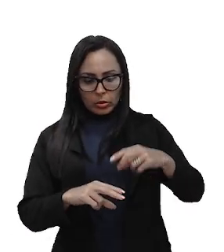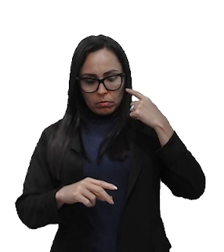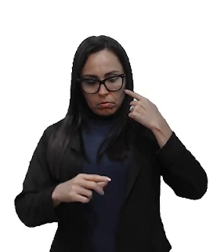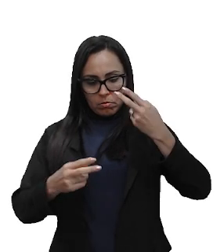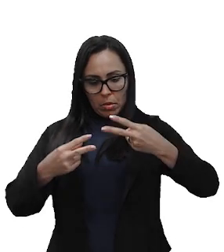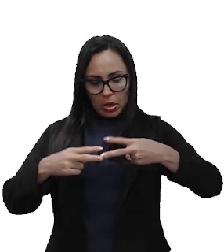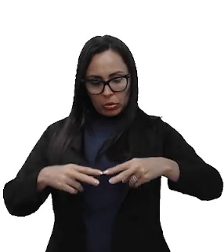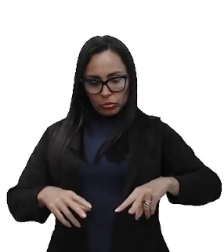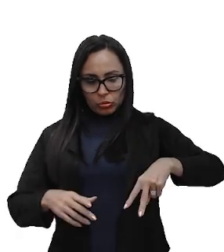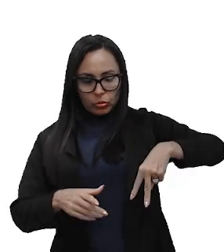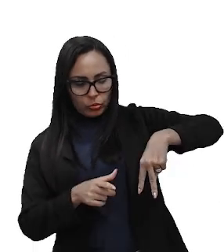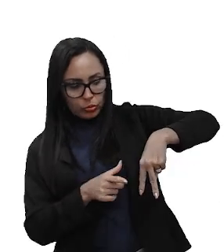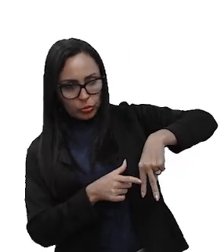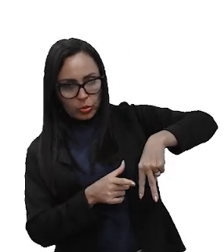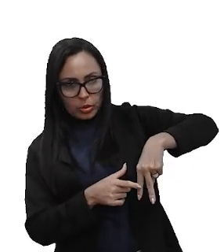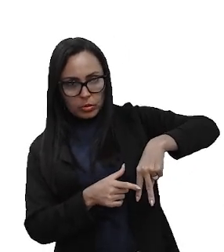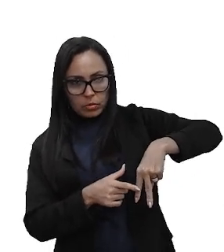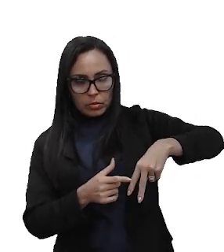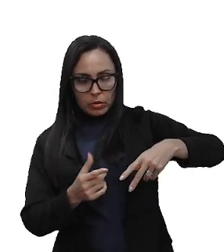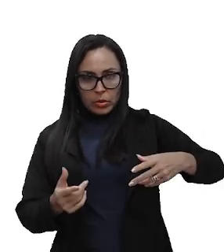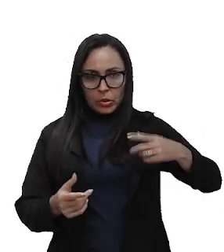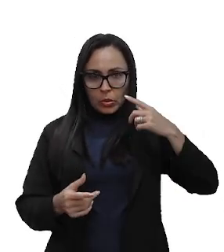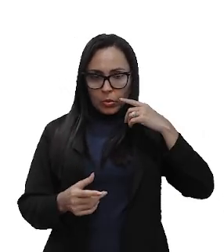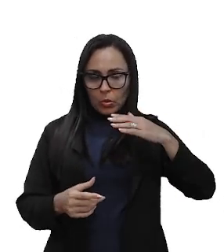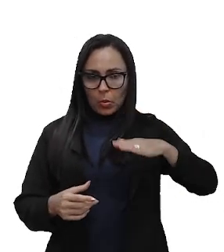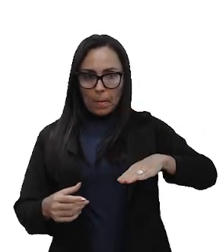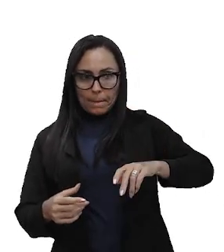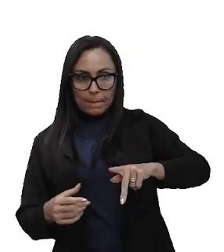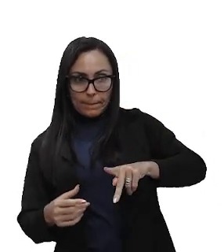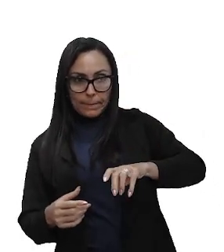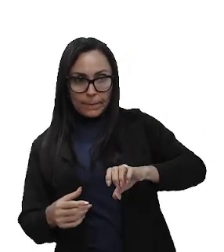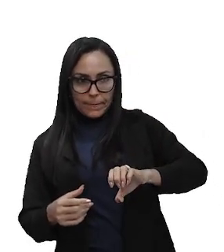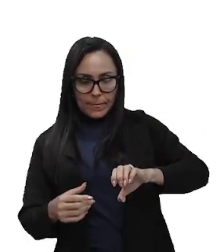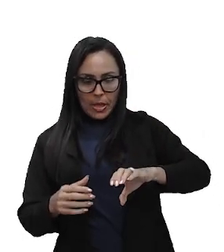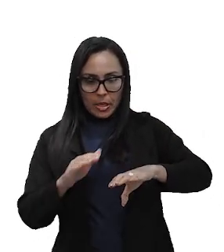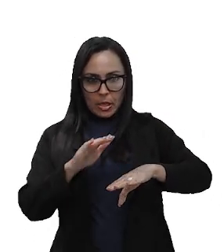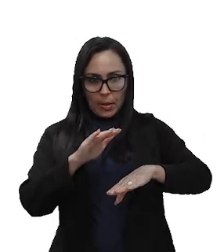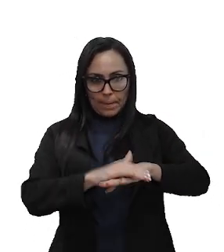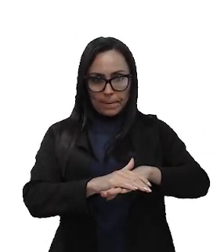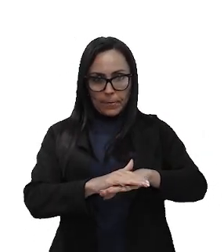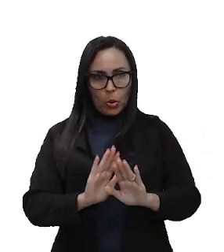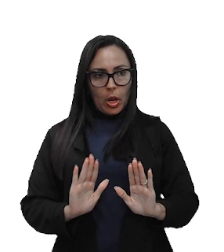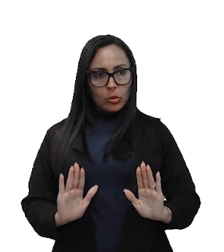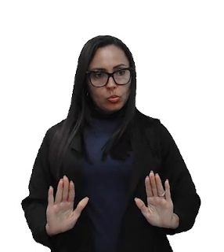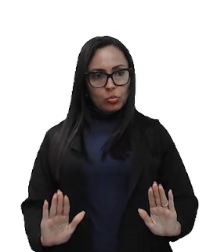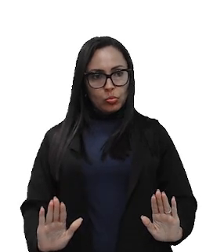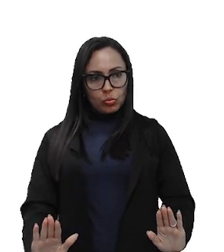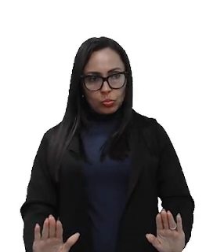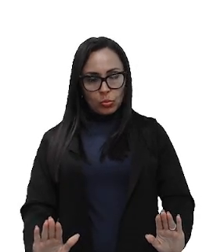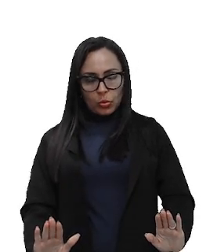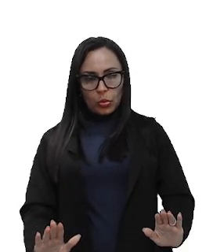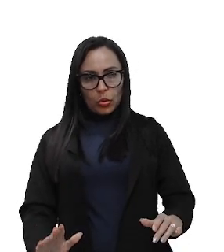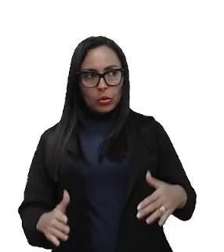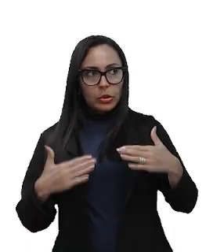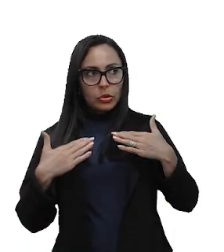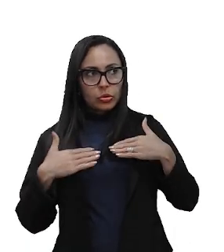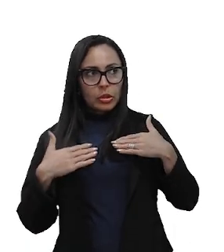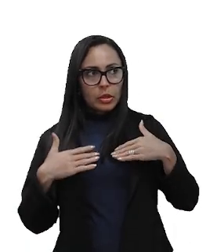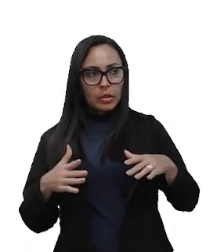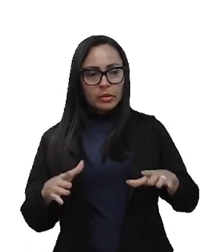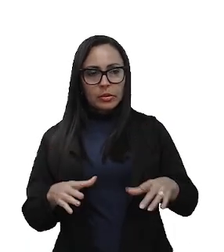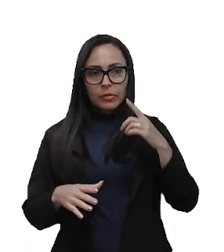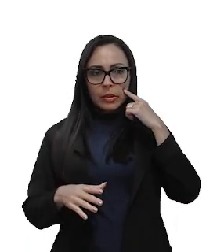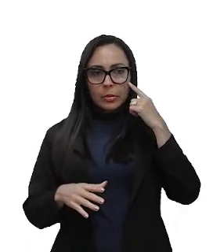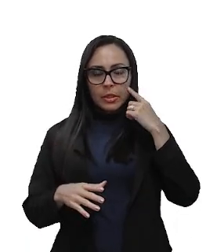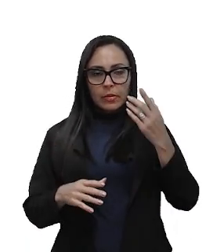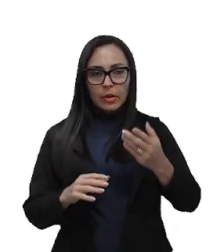rótula do joelho, tá? Os pés devem estar apoiados no solo ou em um descanso para pés, como vocês podem